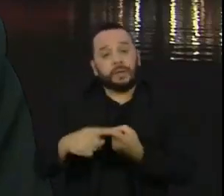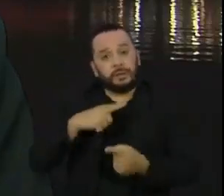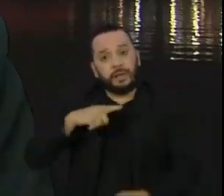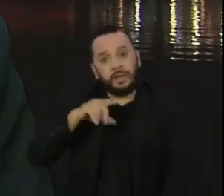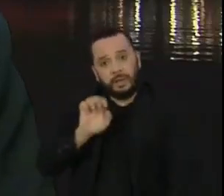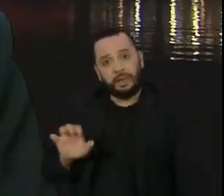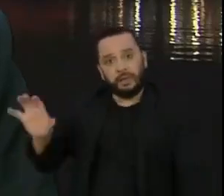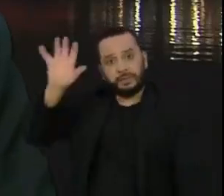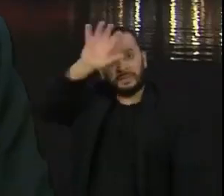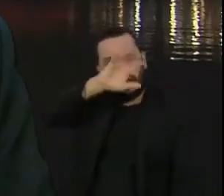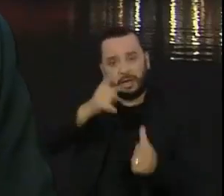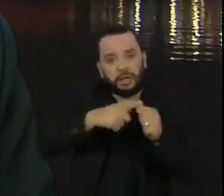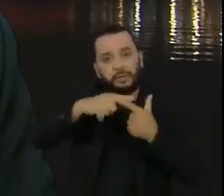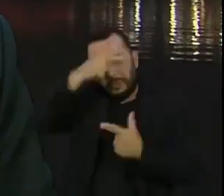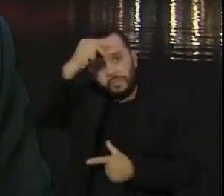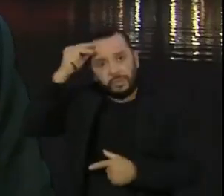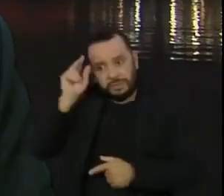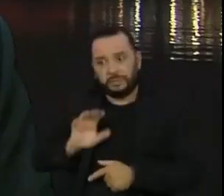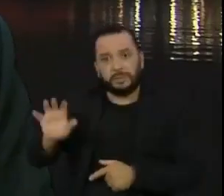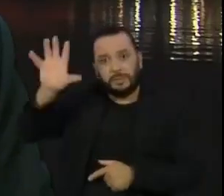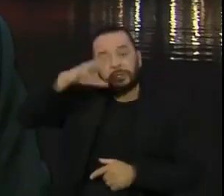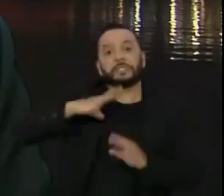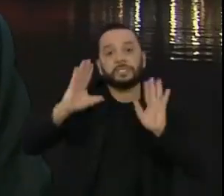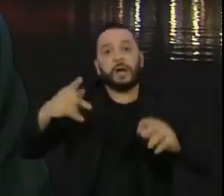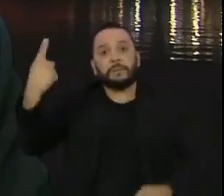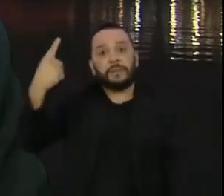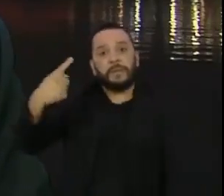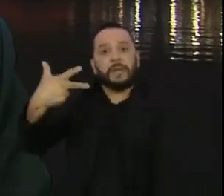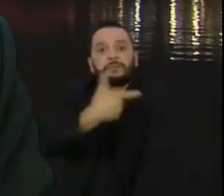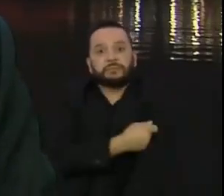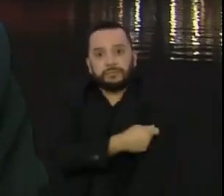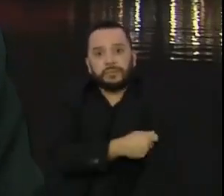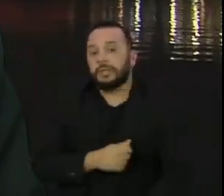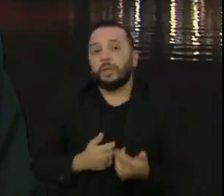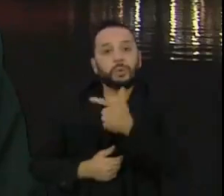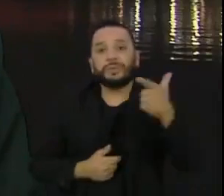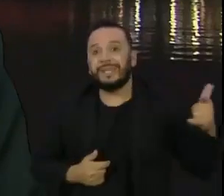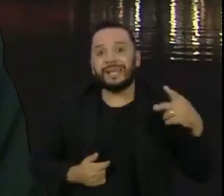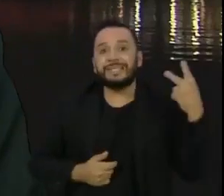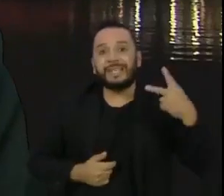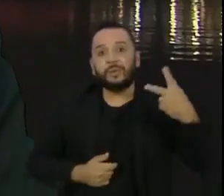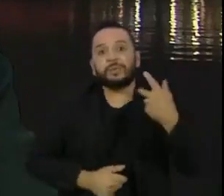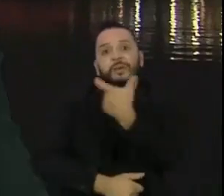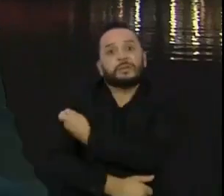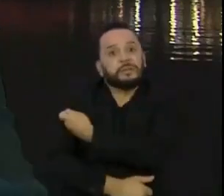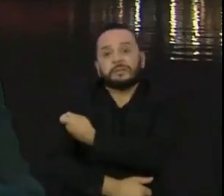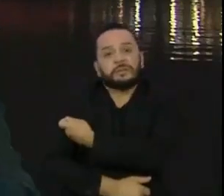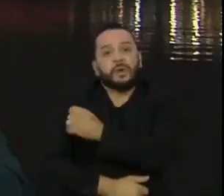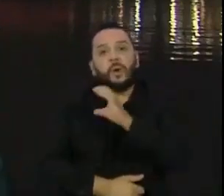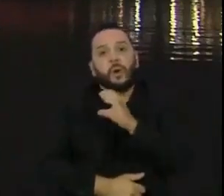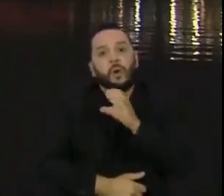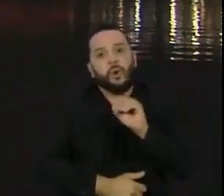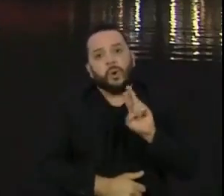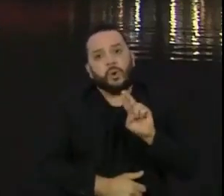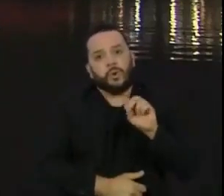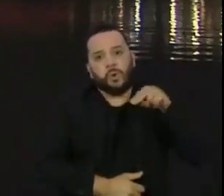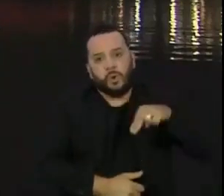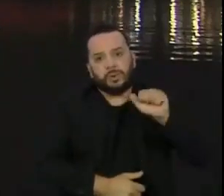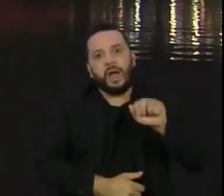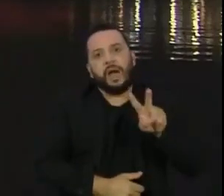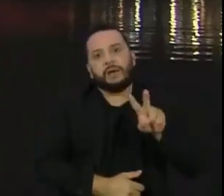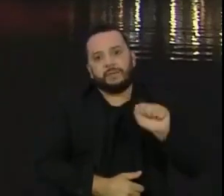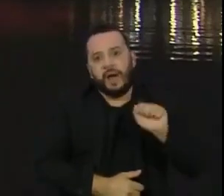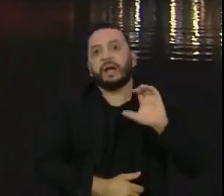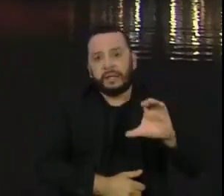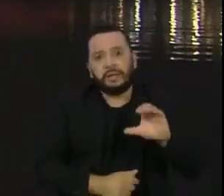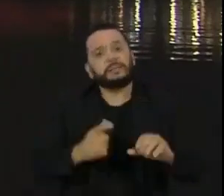e municípios tiveram a primeira dose de Coronavac e não tem a segunda. Certo. E ela tem um prazo para